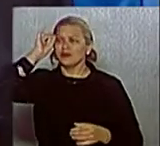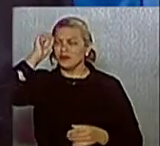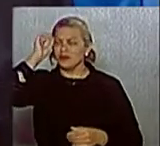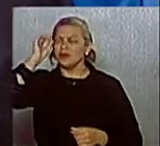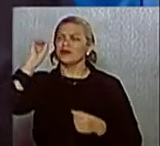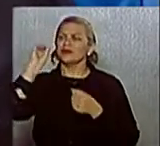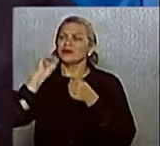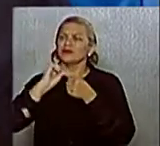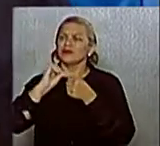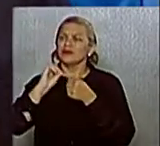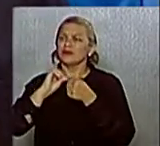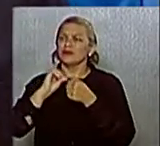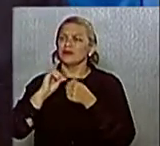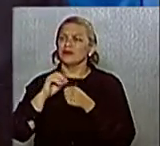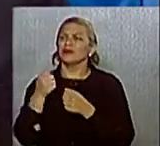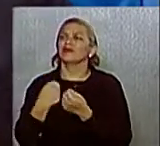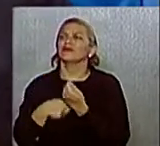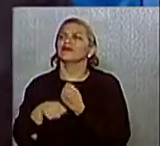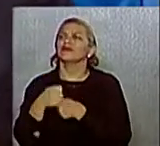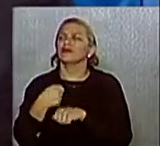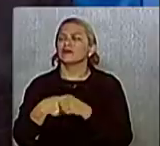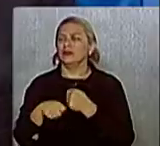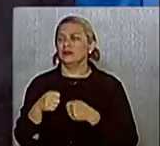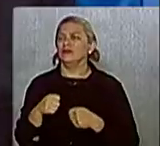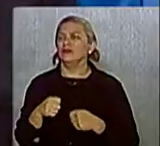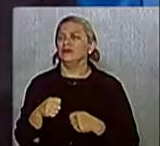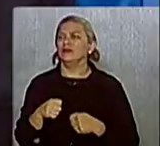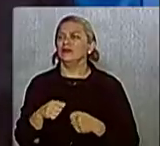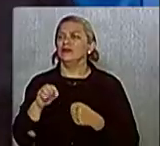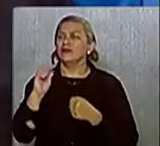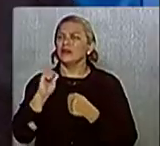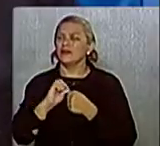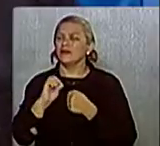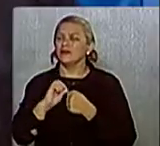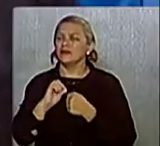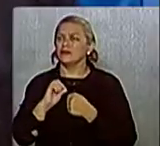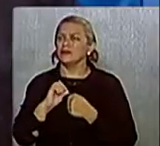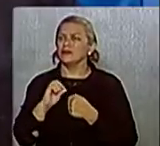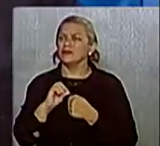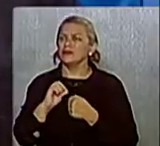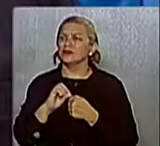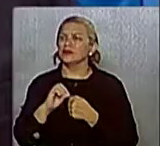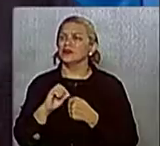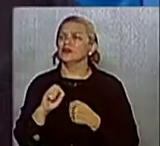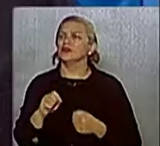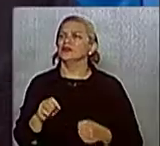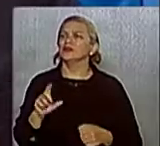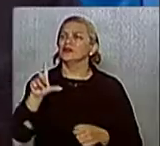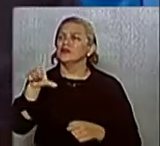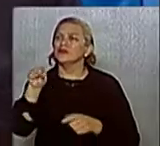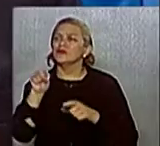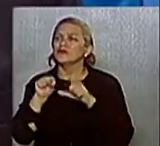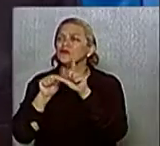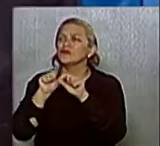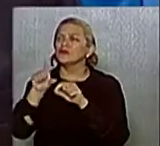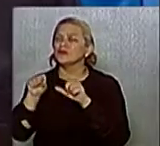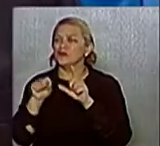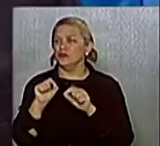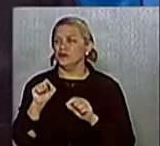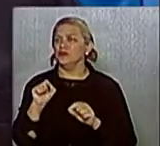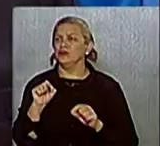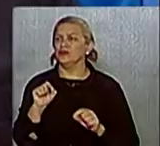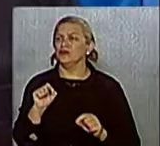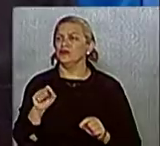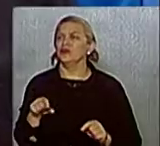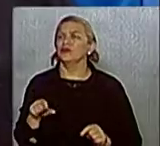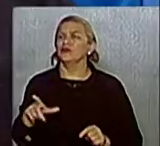fazer gestão. E muitas vezes fazer gestão é fazer opção. E muitas vezes essas